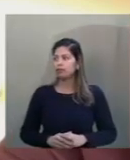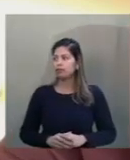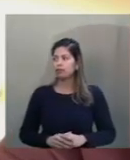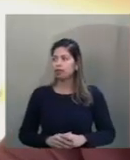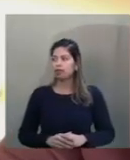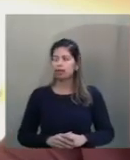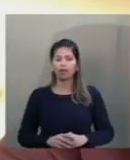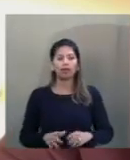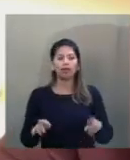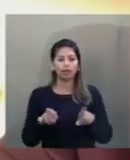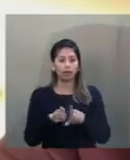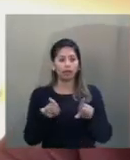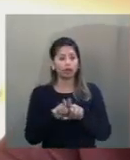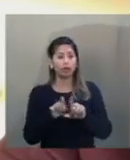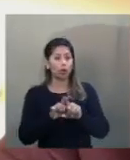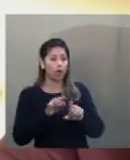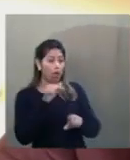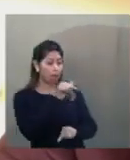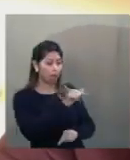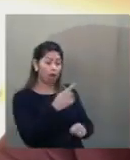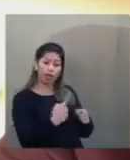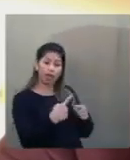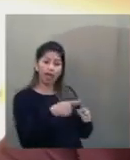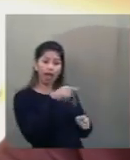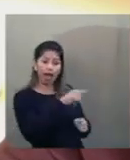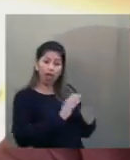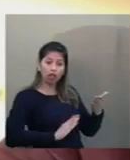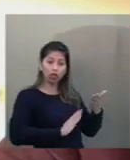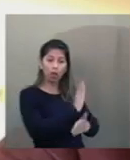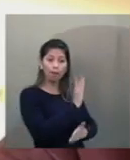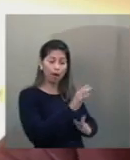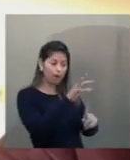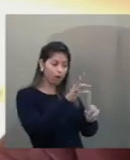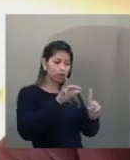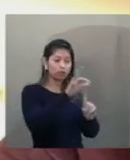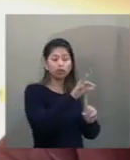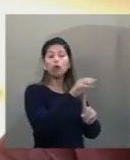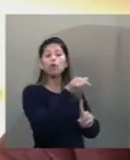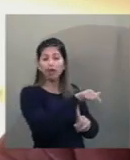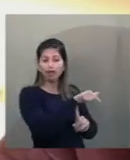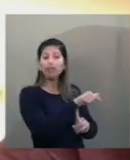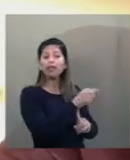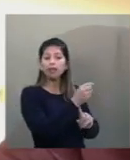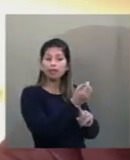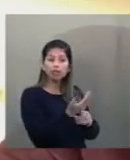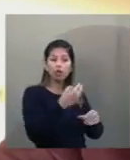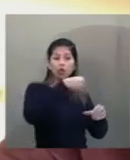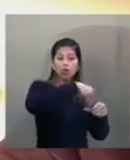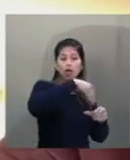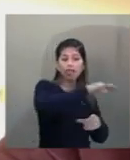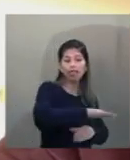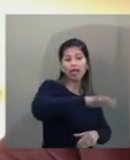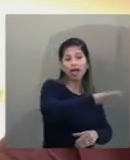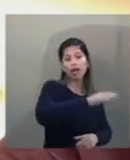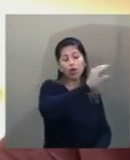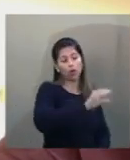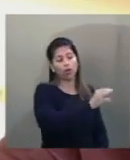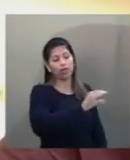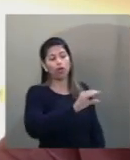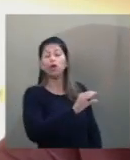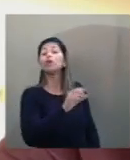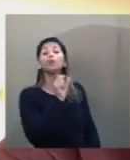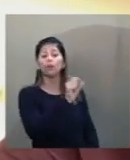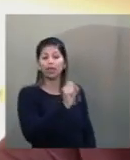para os demais católicos. Portanto, também registrar isso dentro do universo católico, a fama de